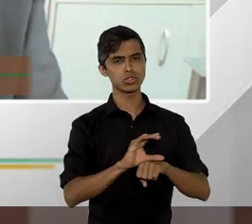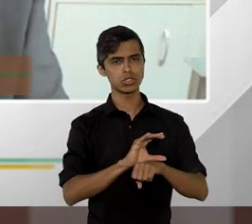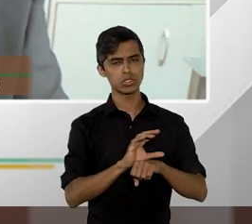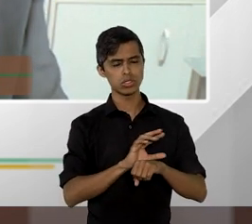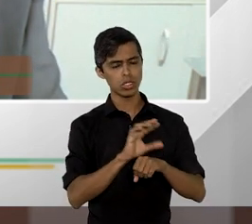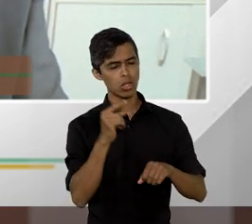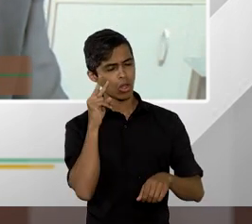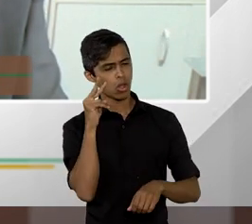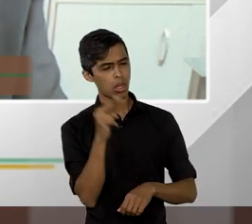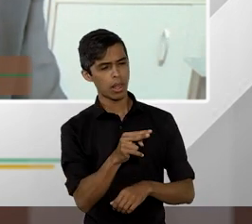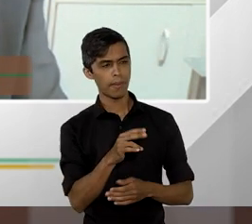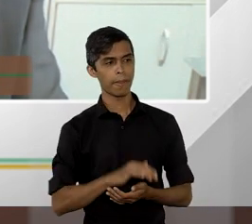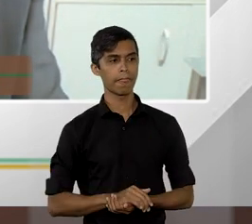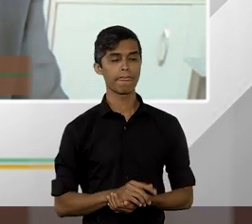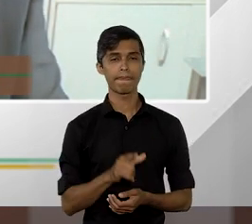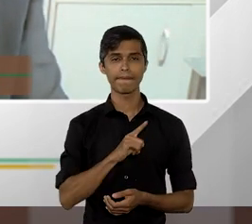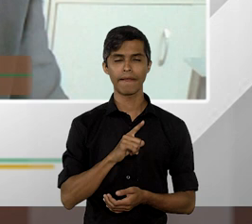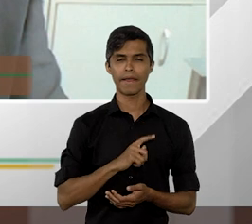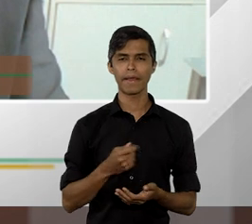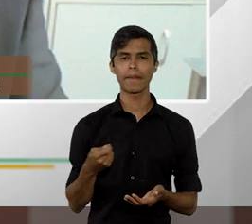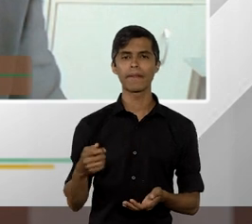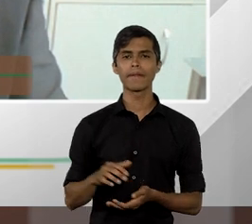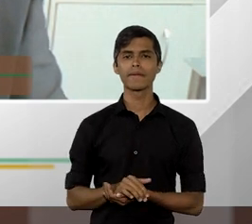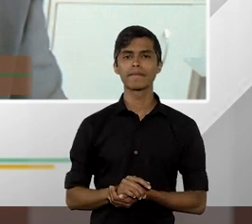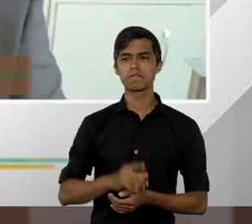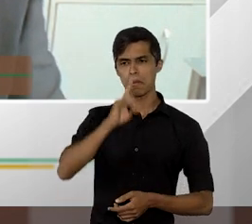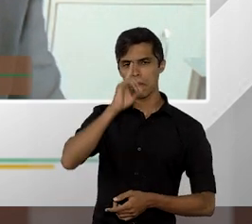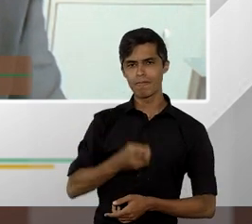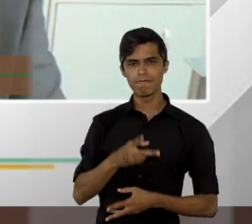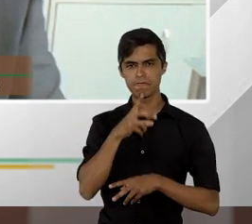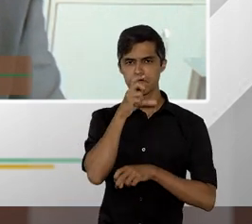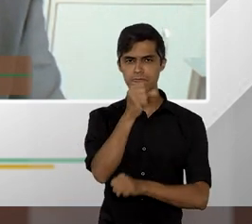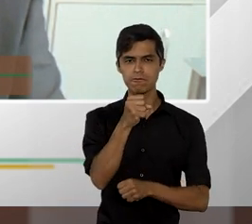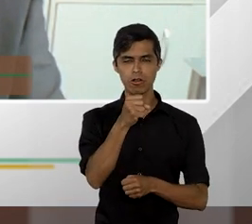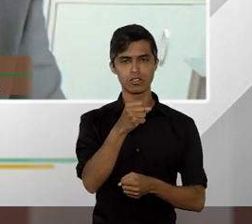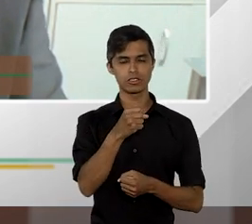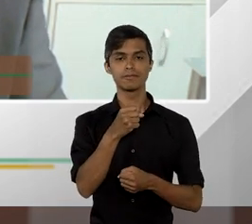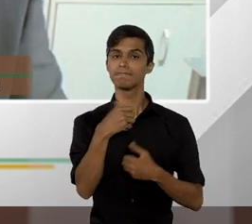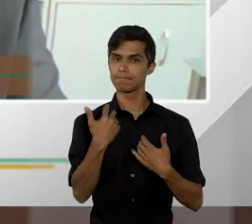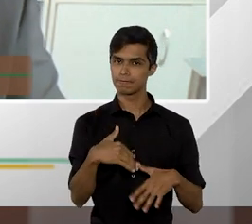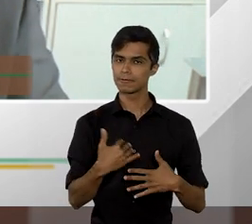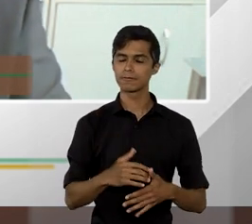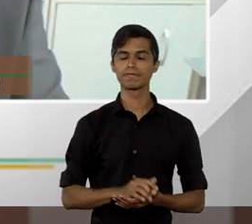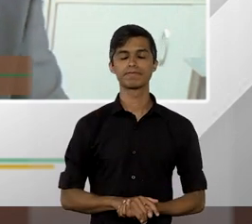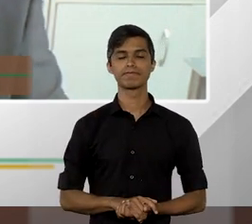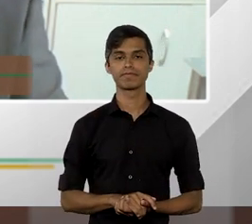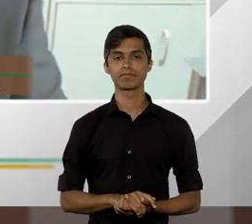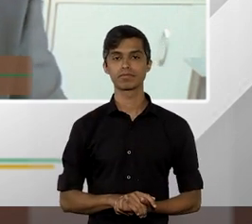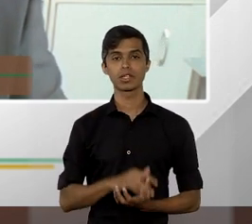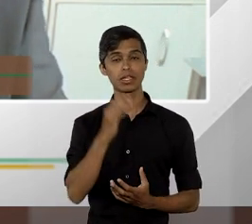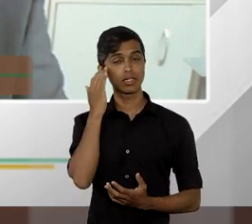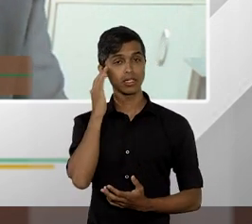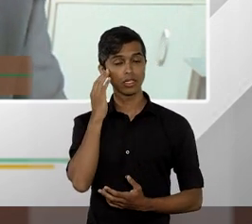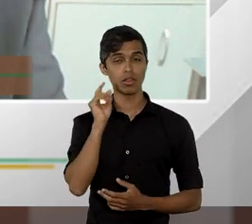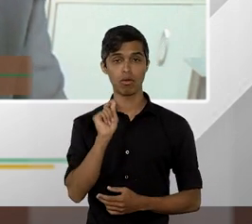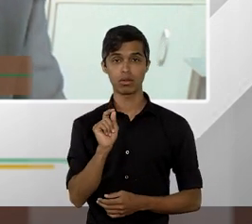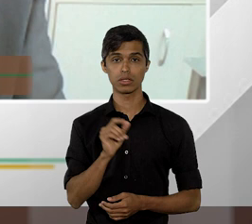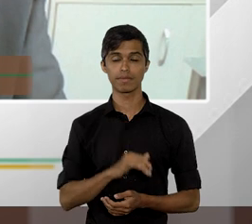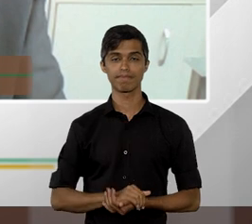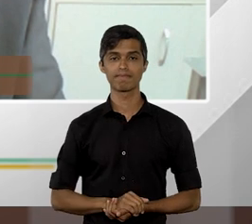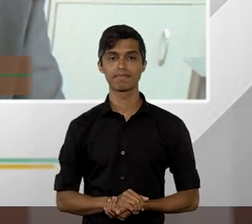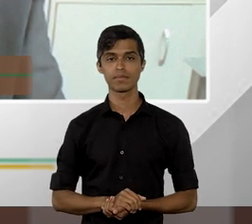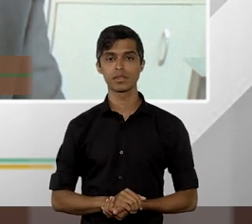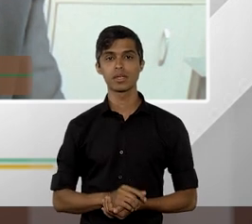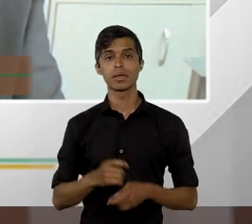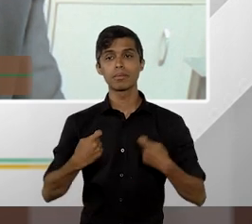nós temos comandos muito fortes e significativos, no sentido de que nós precisamos